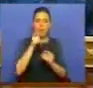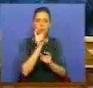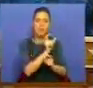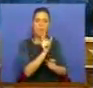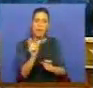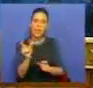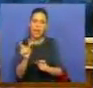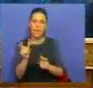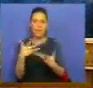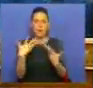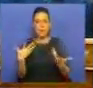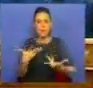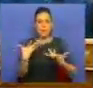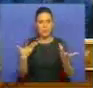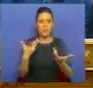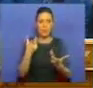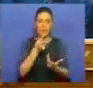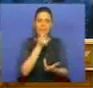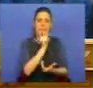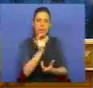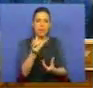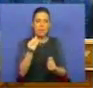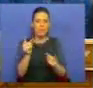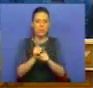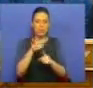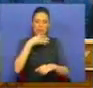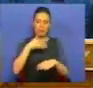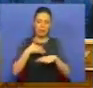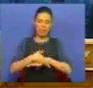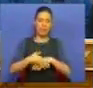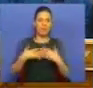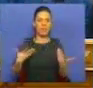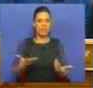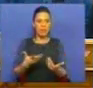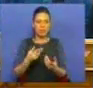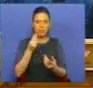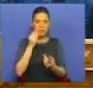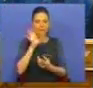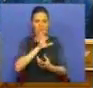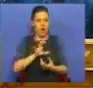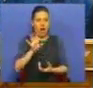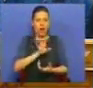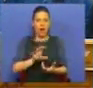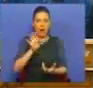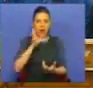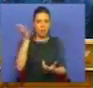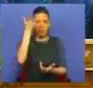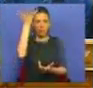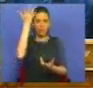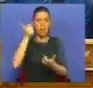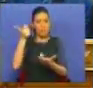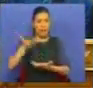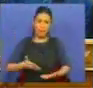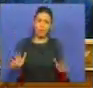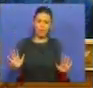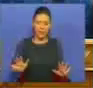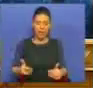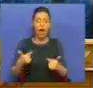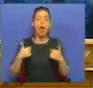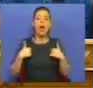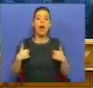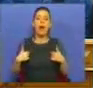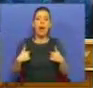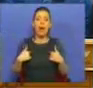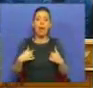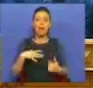parlamentar muitos adjetivos e uma intervenção tunitruante que é sempre bem-vinda. Eu queria